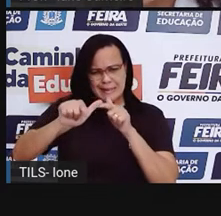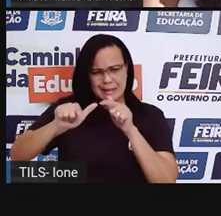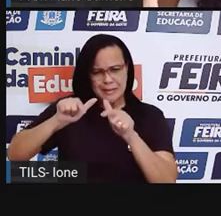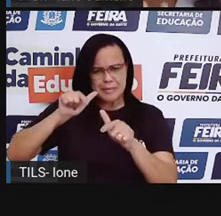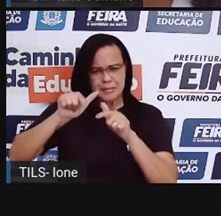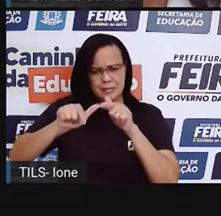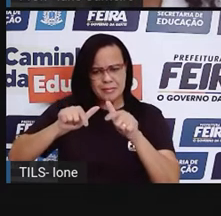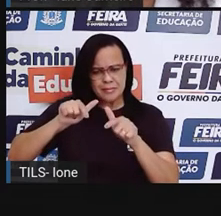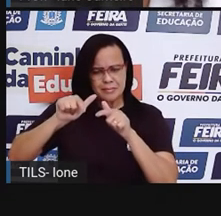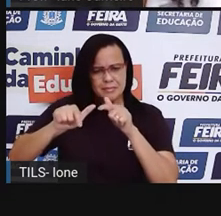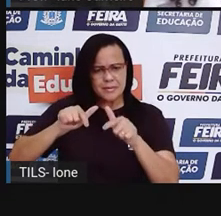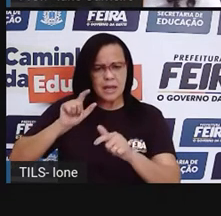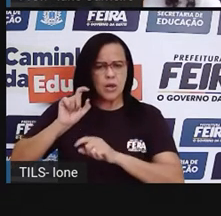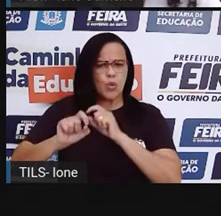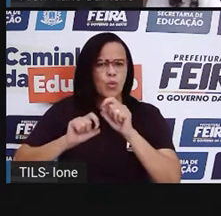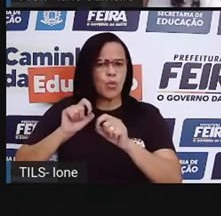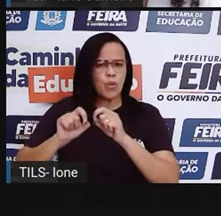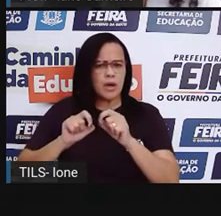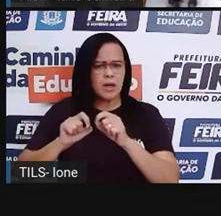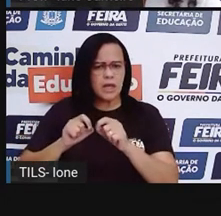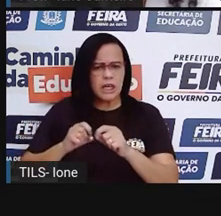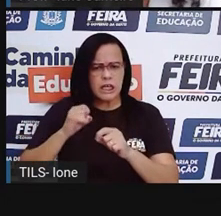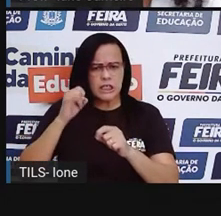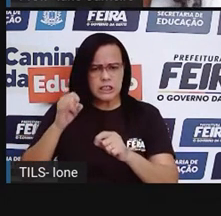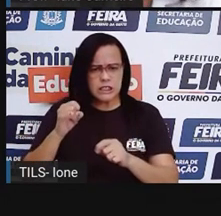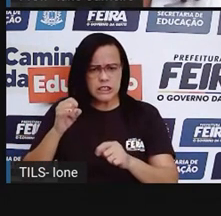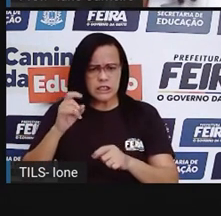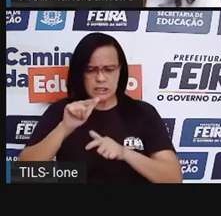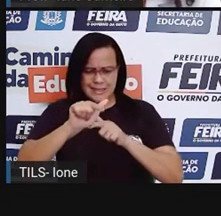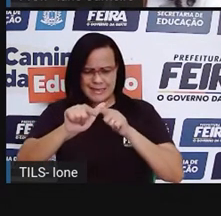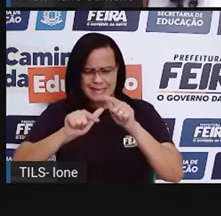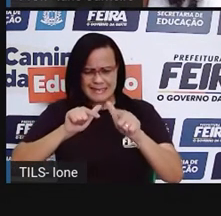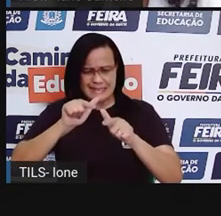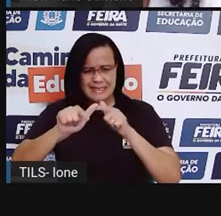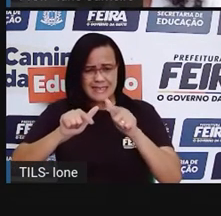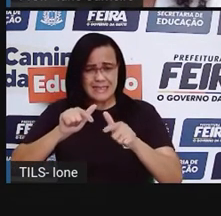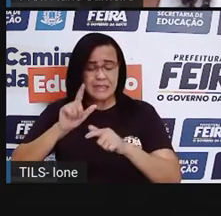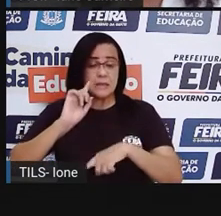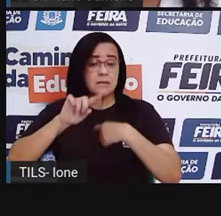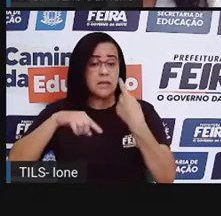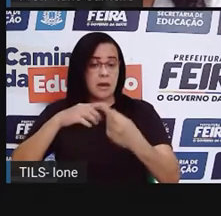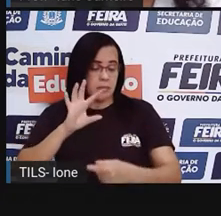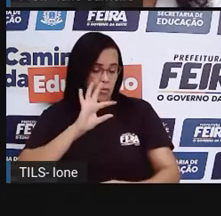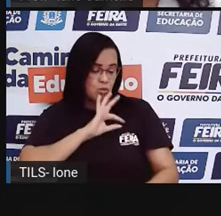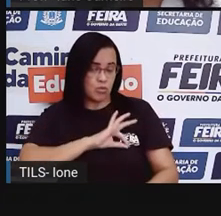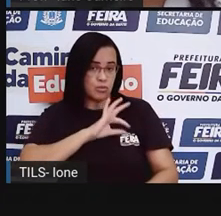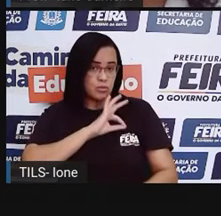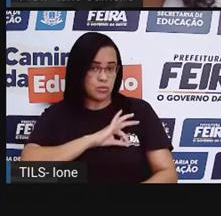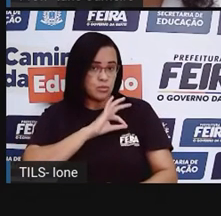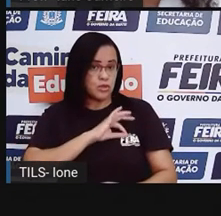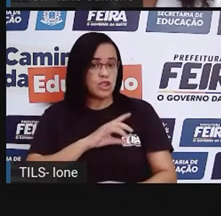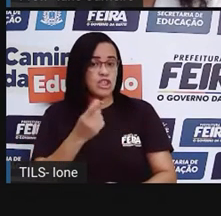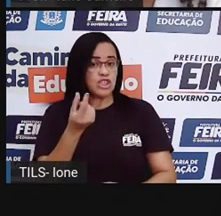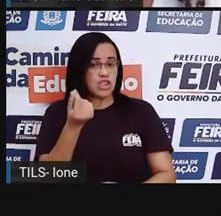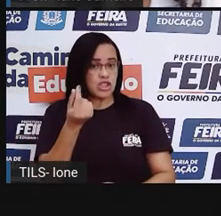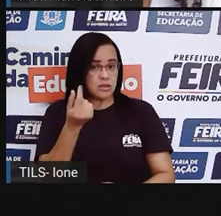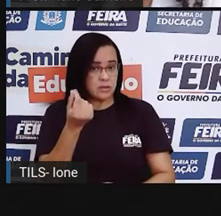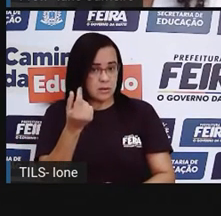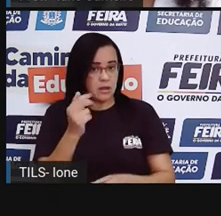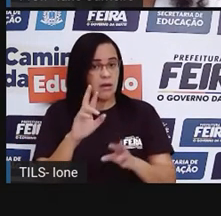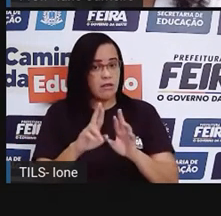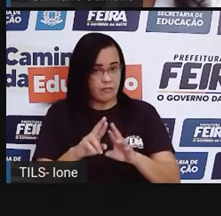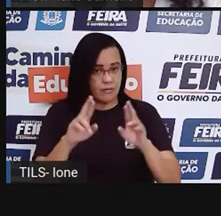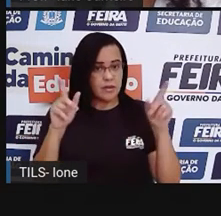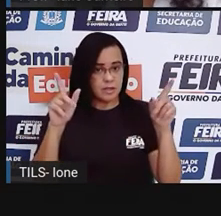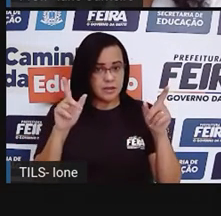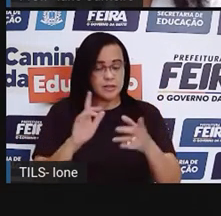recebe algum valor por aquele serviço, né? E em casa a gente não tá recebendo nada pra ajudar na nossa casa, na nossa família.